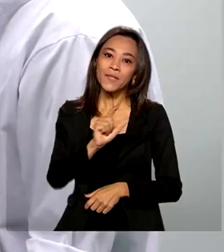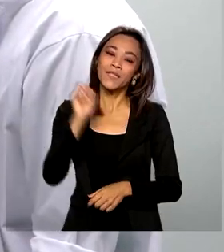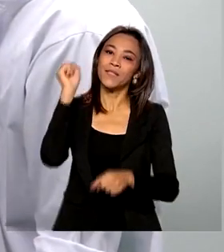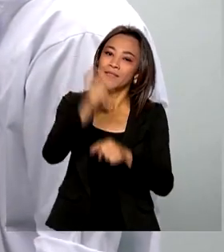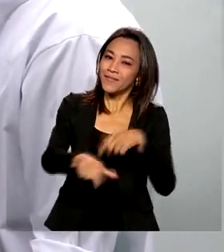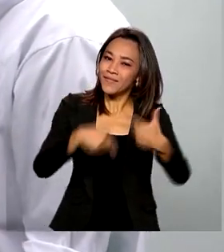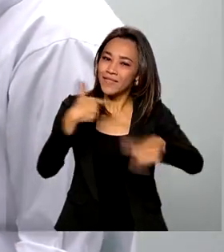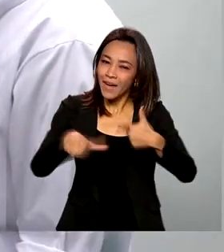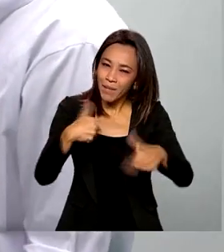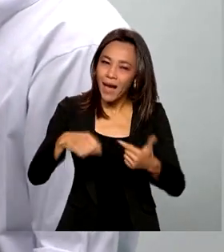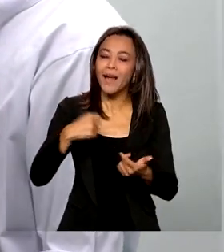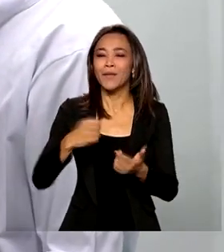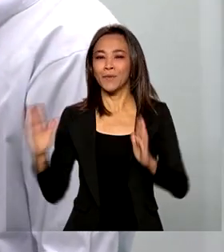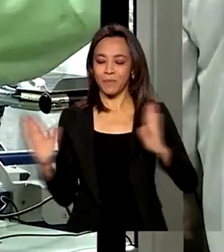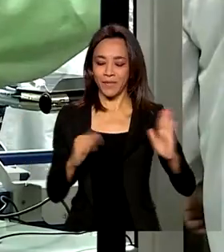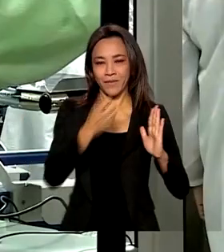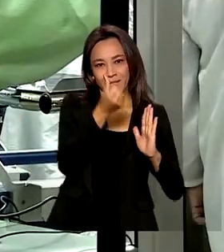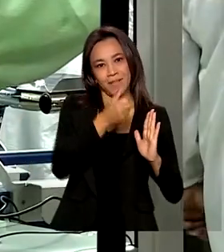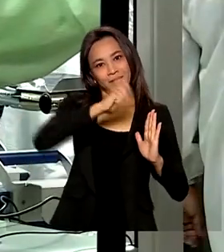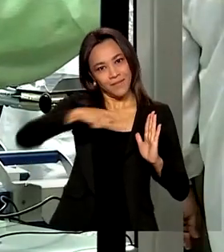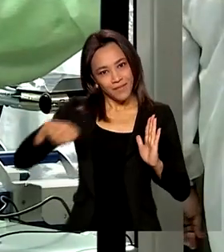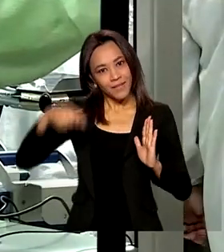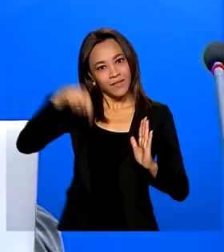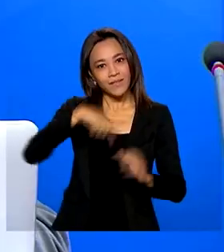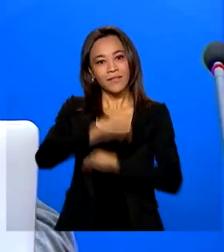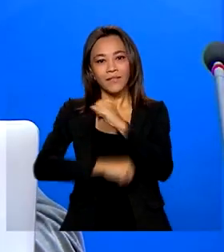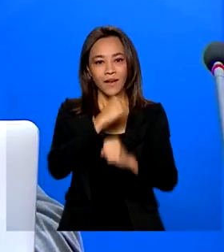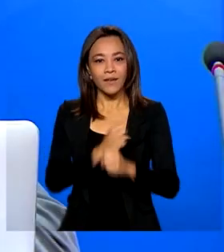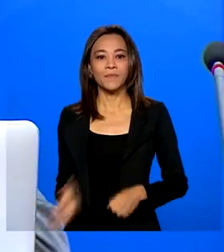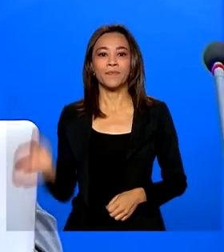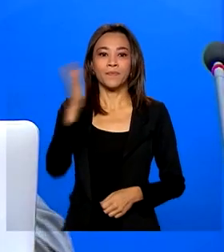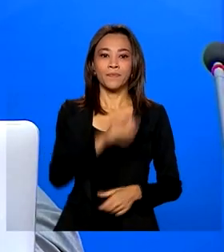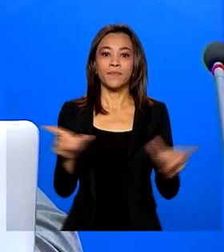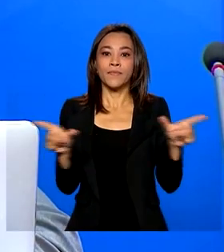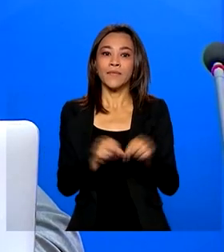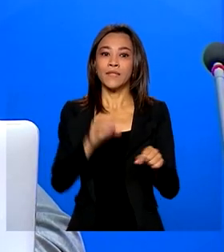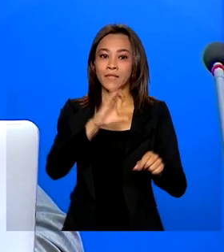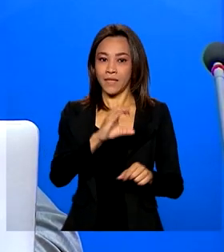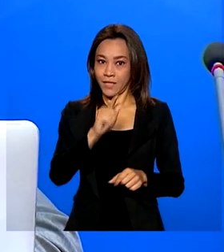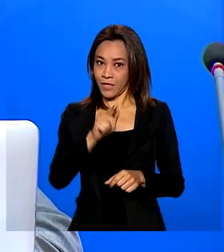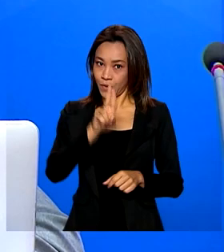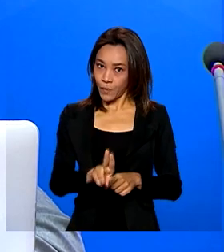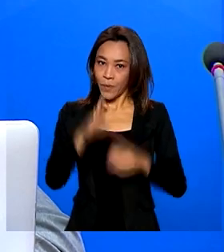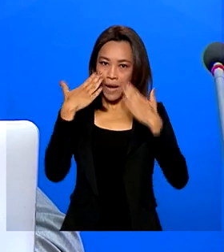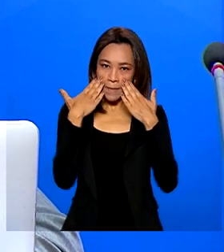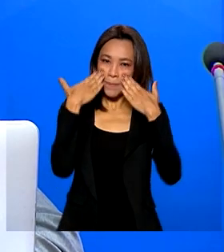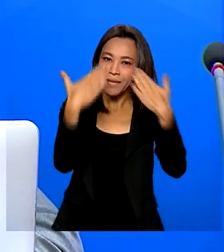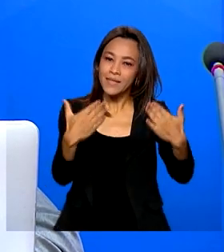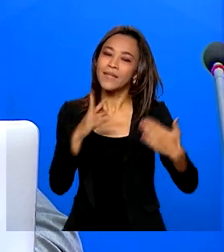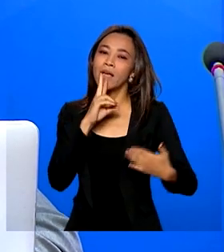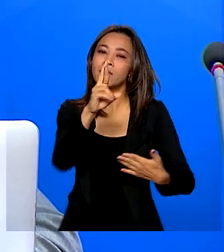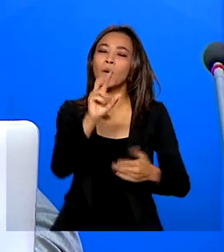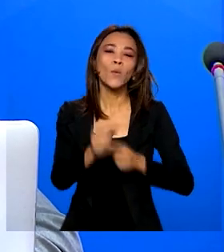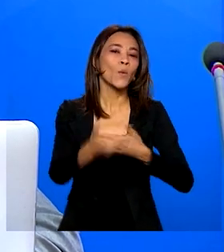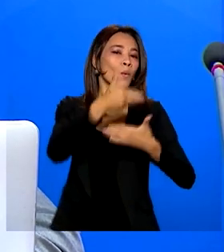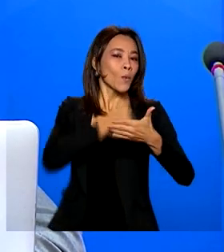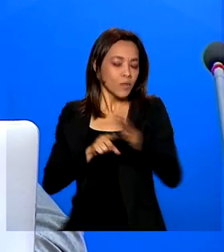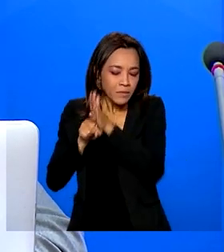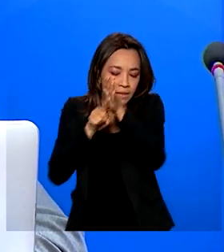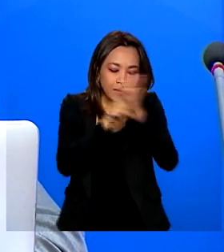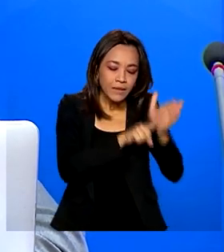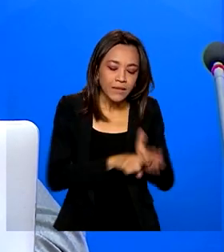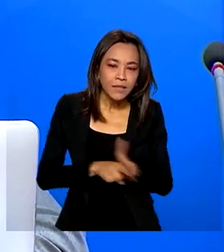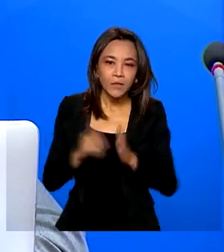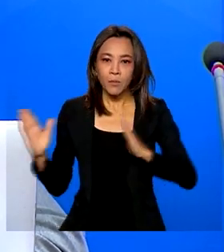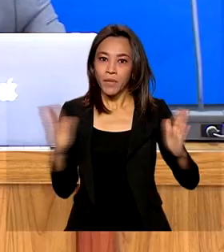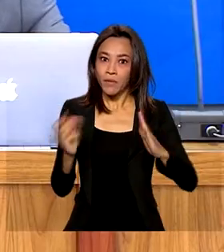formal nos primeiros seis meses deste ano. Controladoria Geral da União apresenta resultado da auditoria no processo de